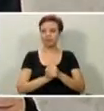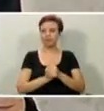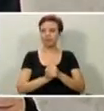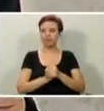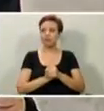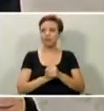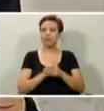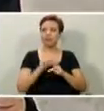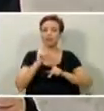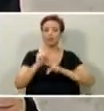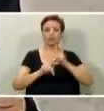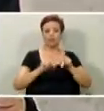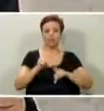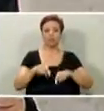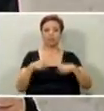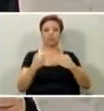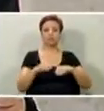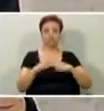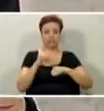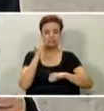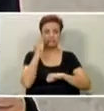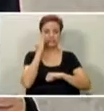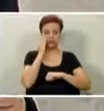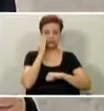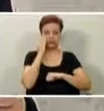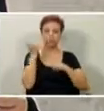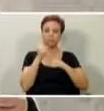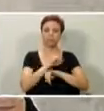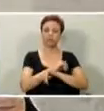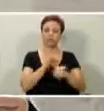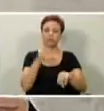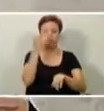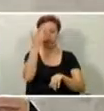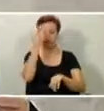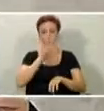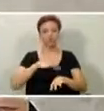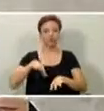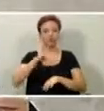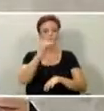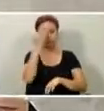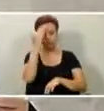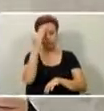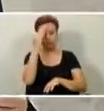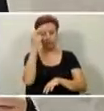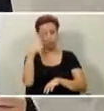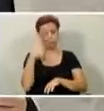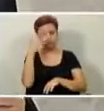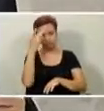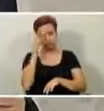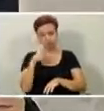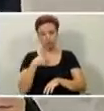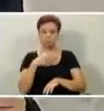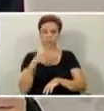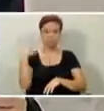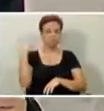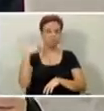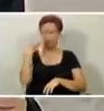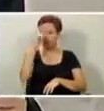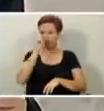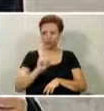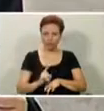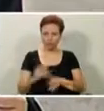A população tem que talvez saber, não sei se todos sabem, que alguns devem saber, mas eu, como vereador, também não sabia.